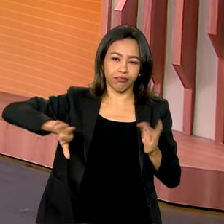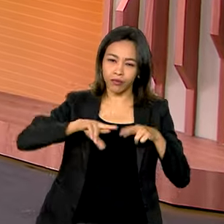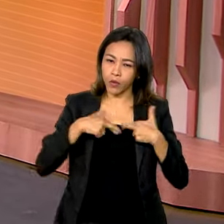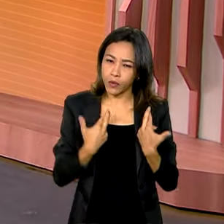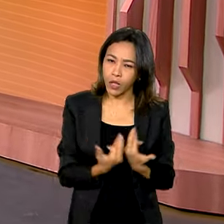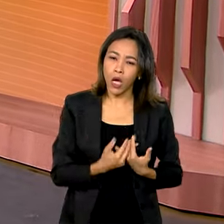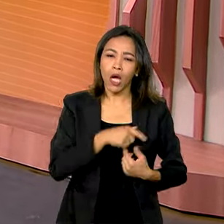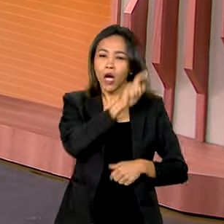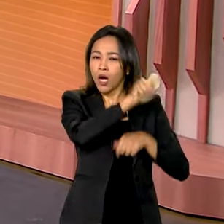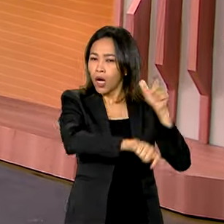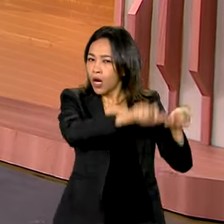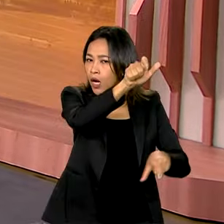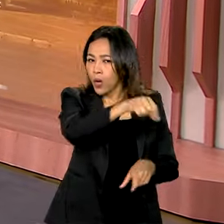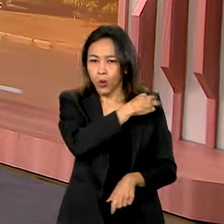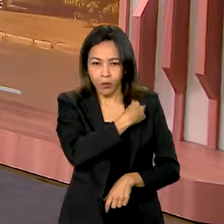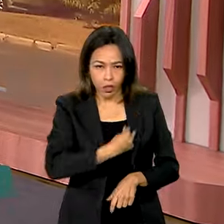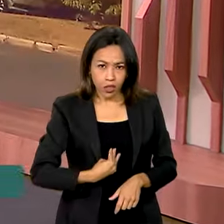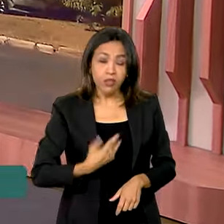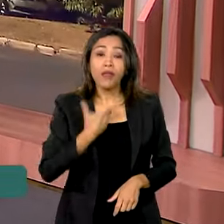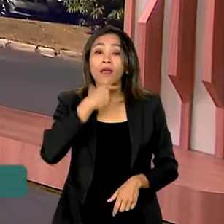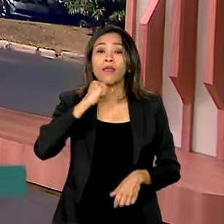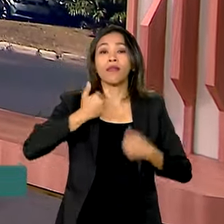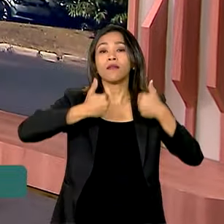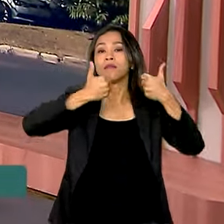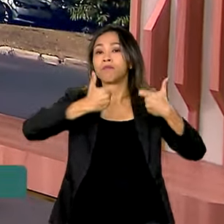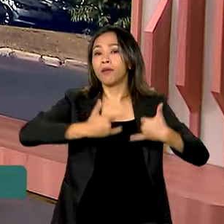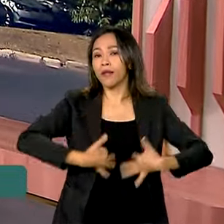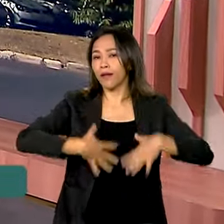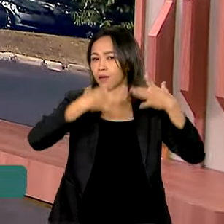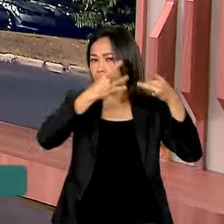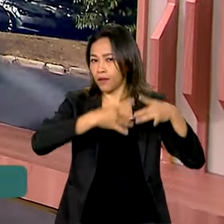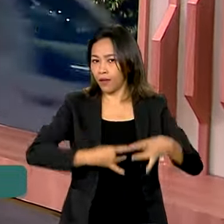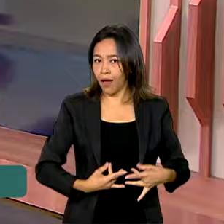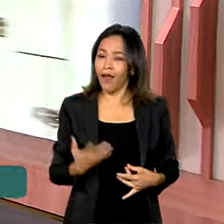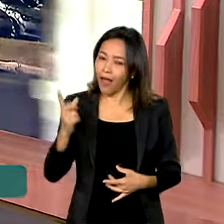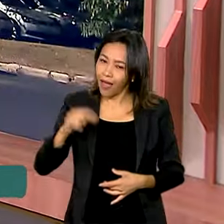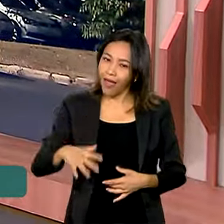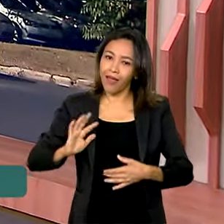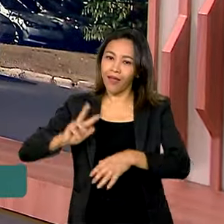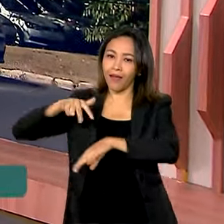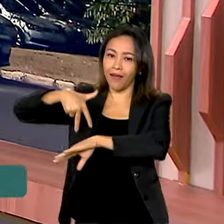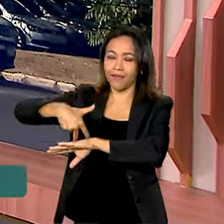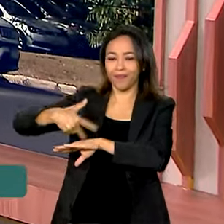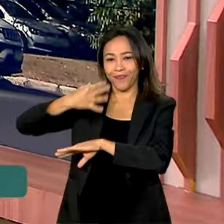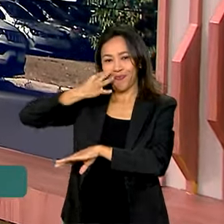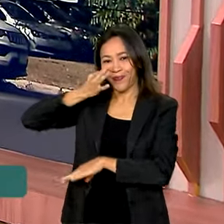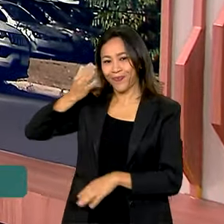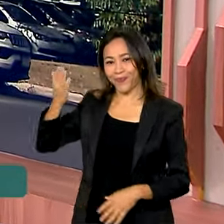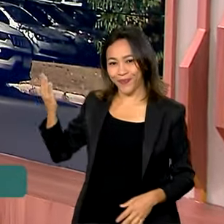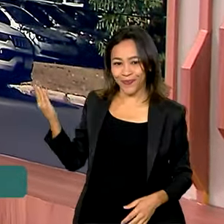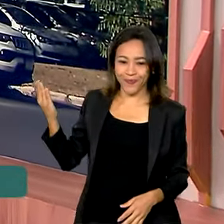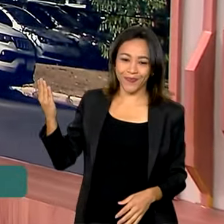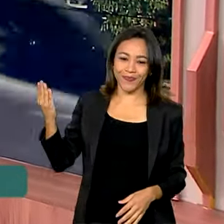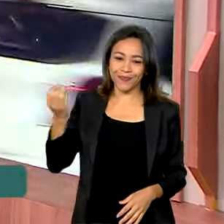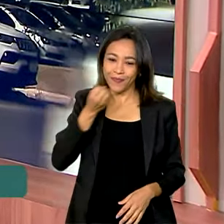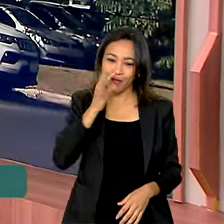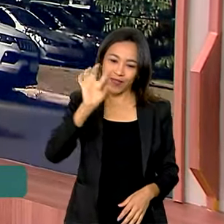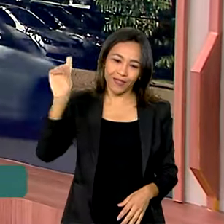ministros e quem tem os detalhes para a gente, ao vivo, é a repórter Jéssica Gonçalves. Bom dia, Jéssica.